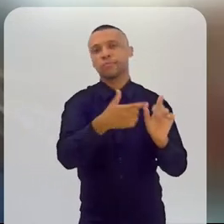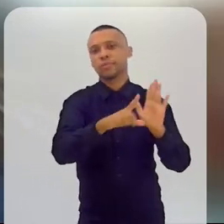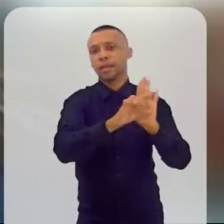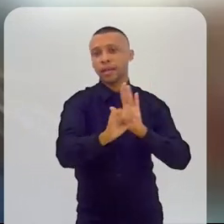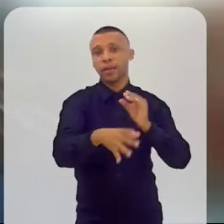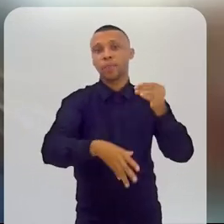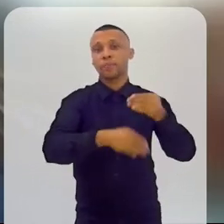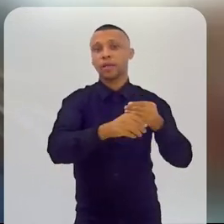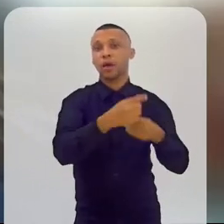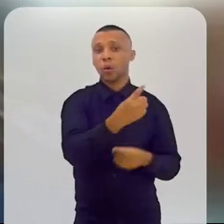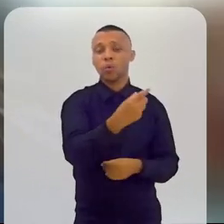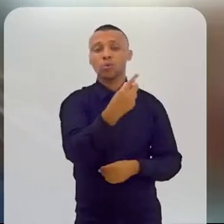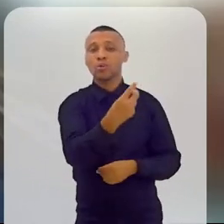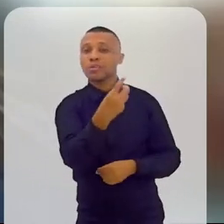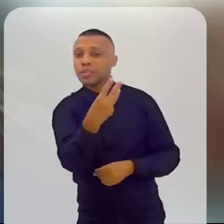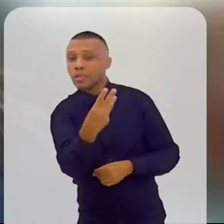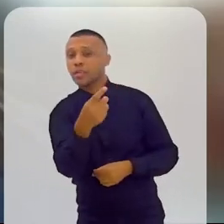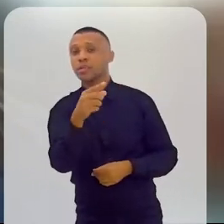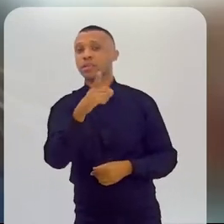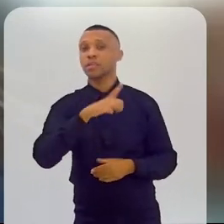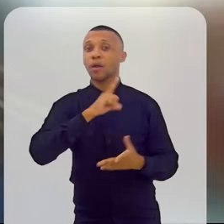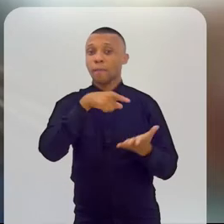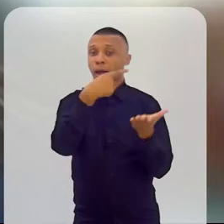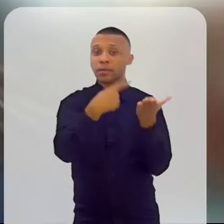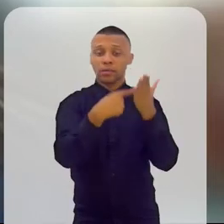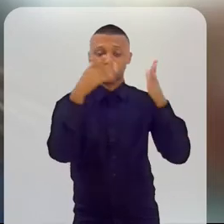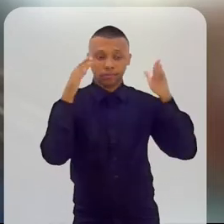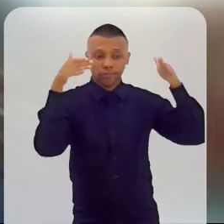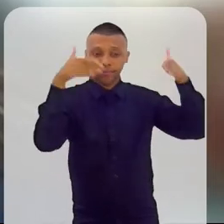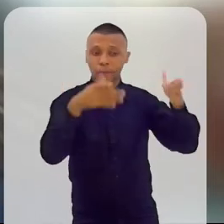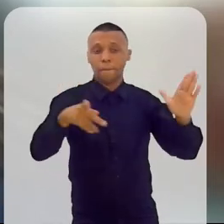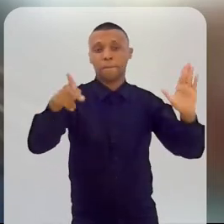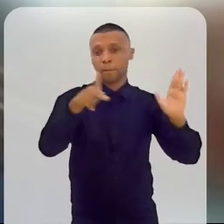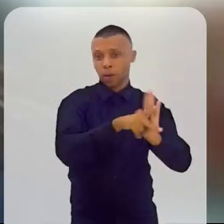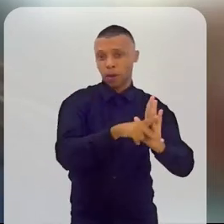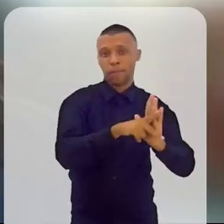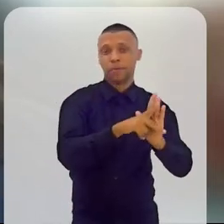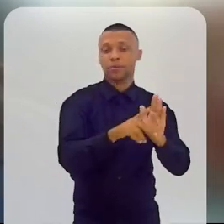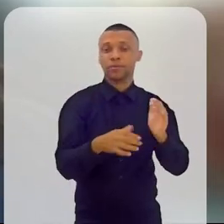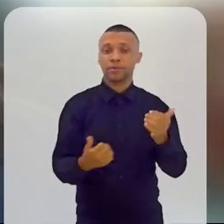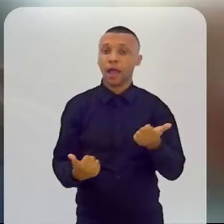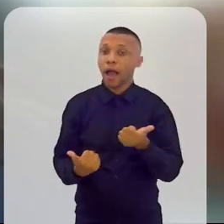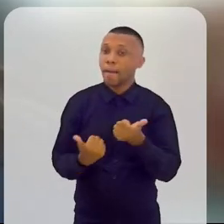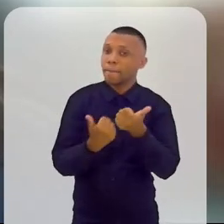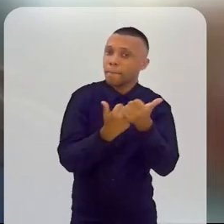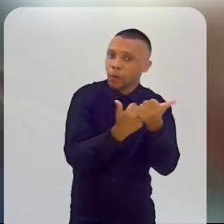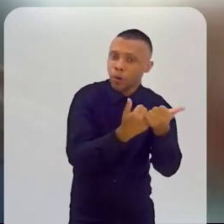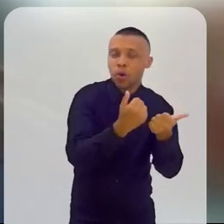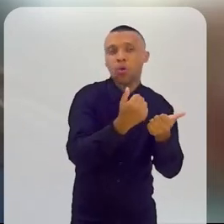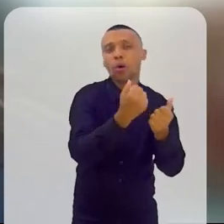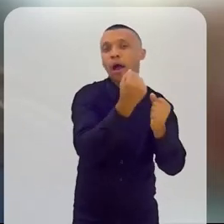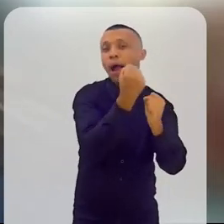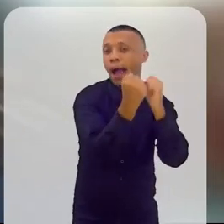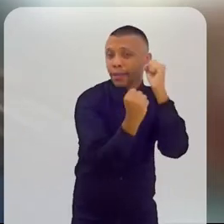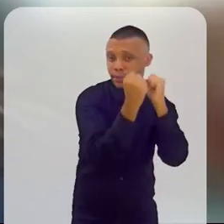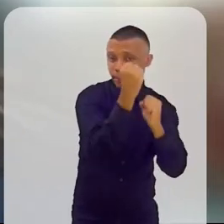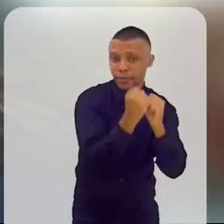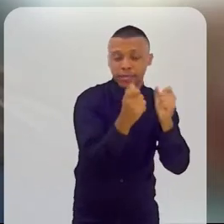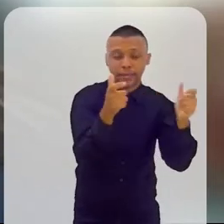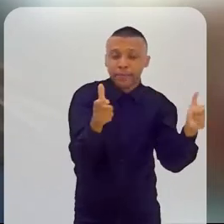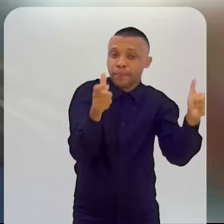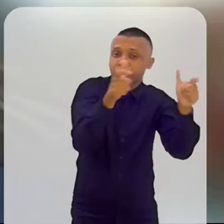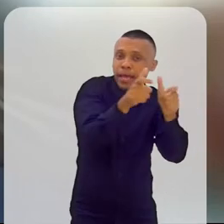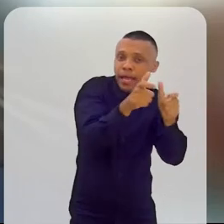lei complementar 1, 2, 3, que tem uma agenda própria de apoio às micro e pequenas empresas.